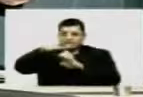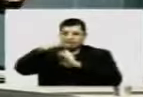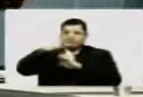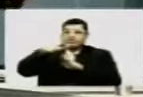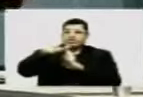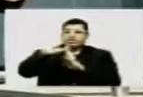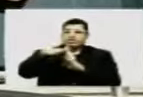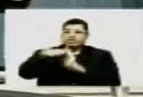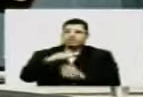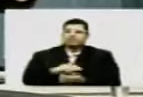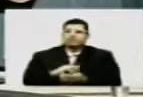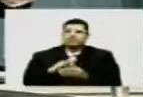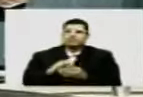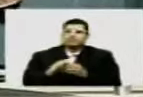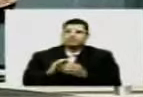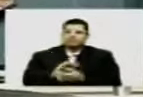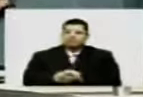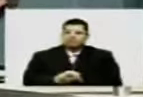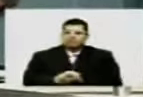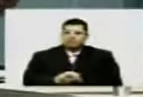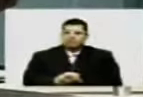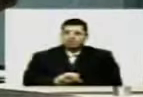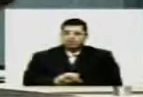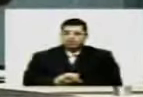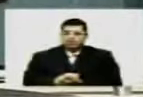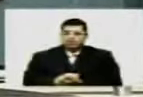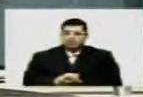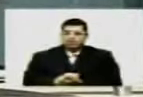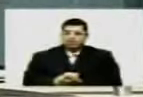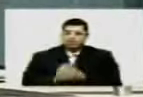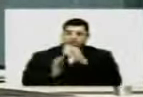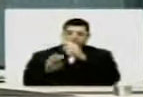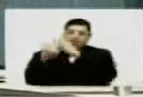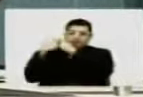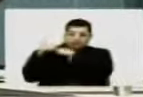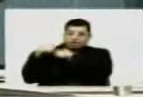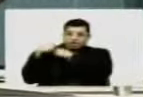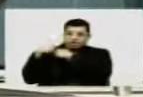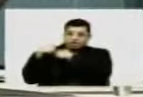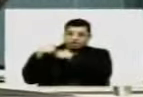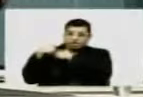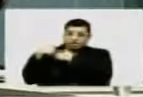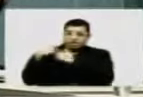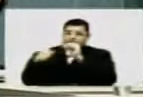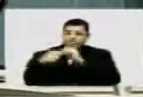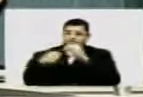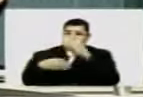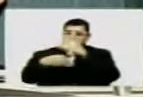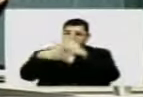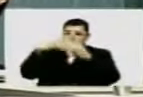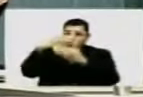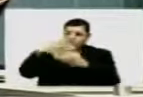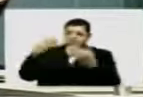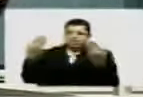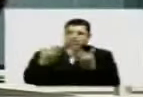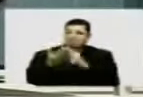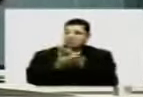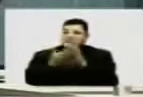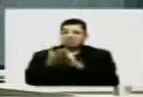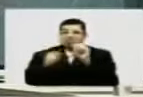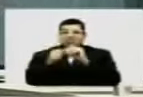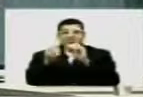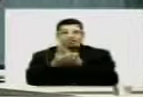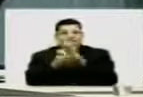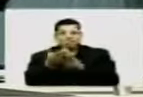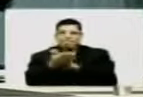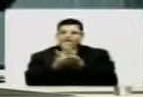punctual Corporation Limitada, ganhou a licitação para construir a obra do hospital